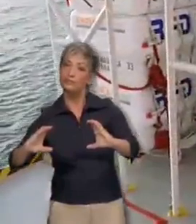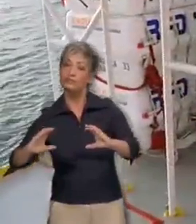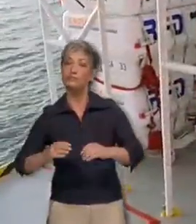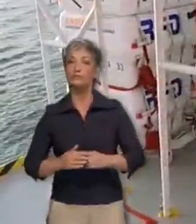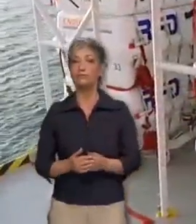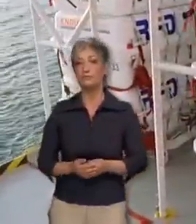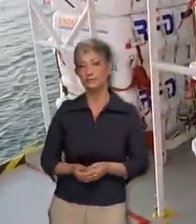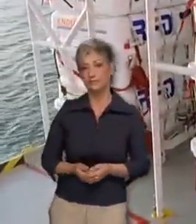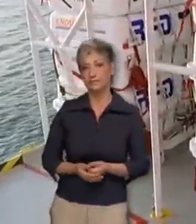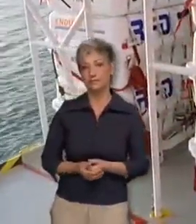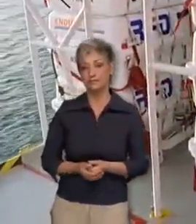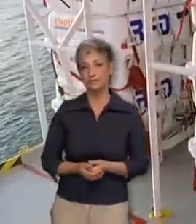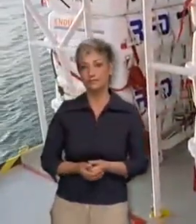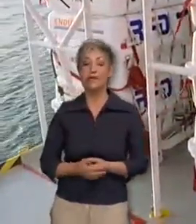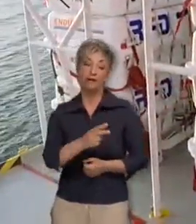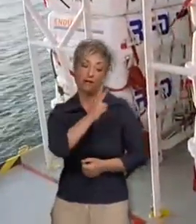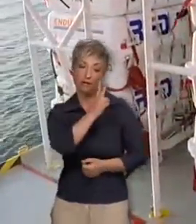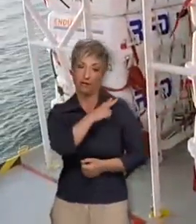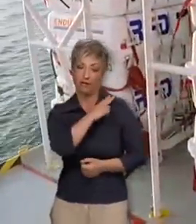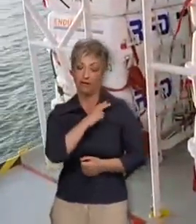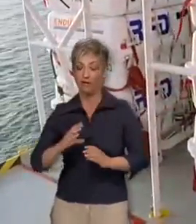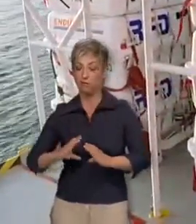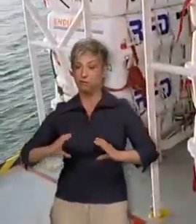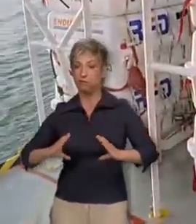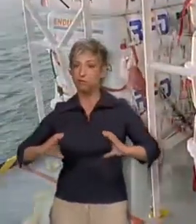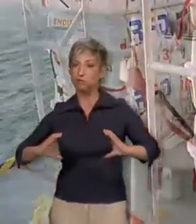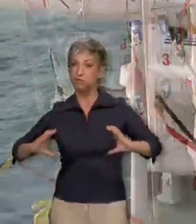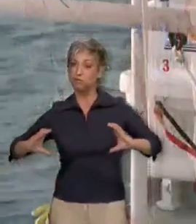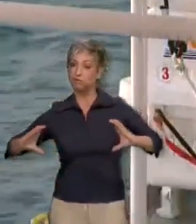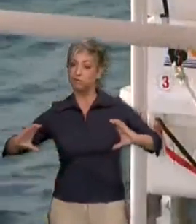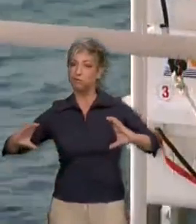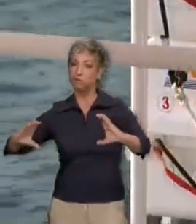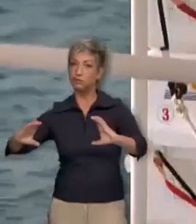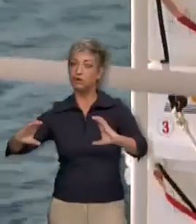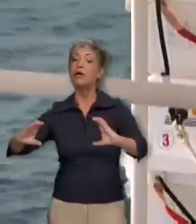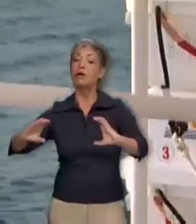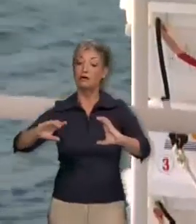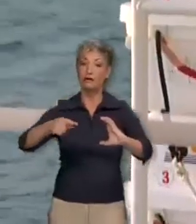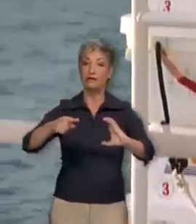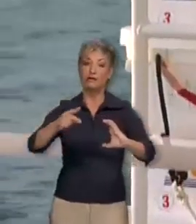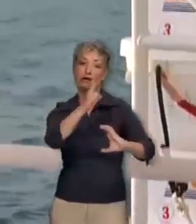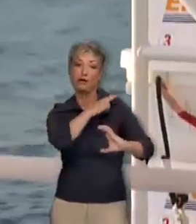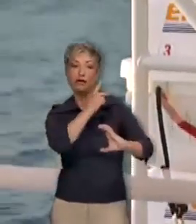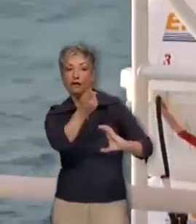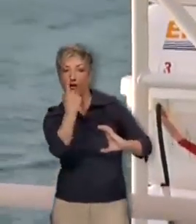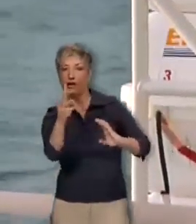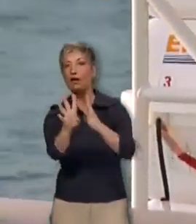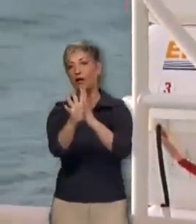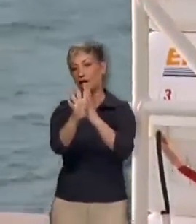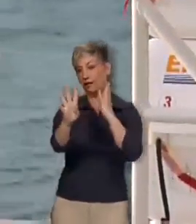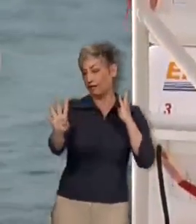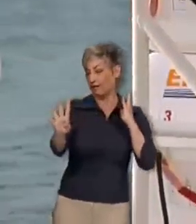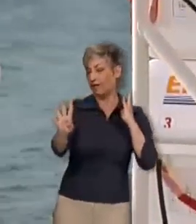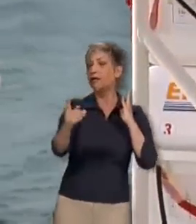O navio possui embarcações salva-vidas sobressalentes. Estas serão insufladas e o embarque será feito pessoa a